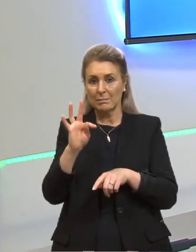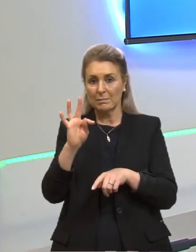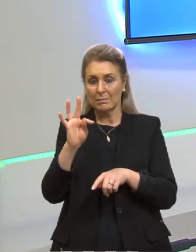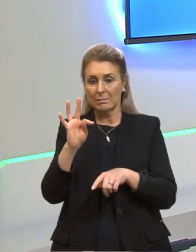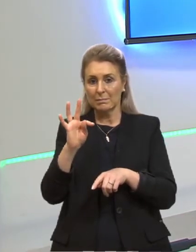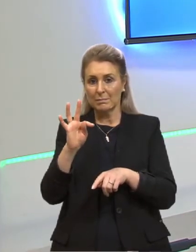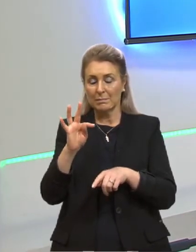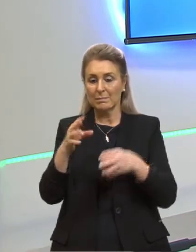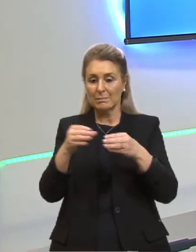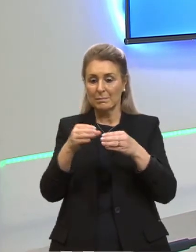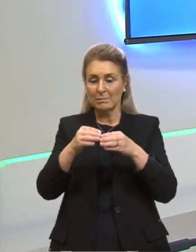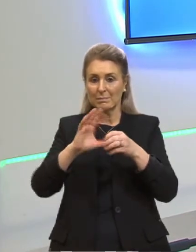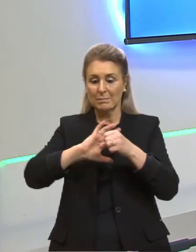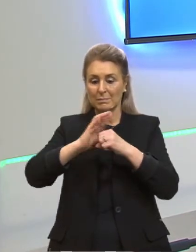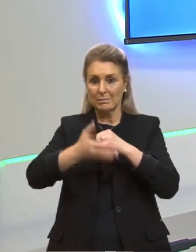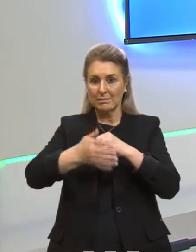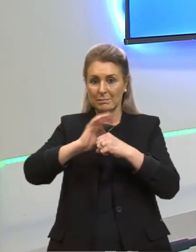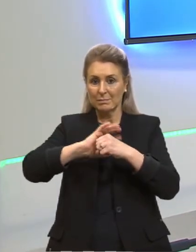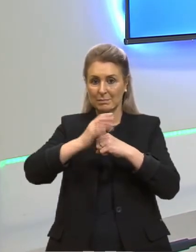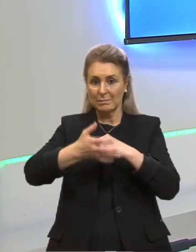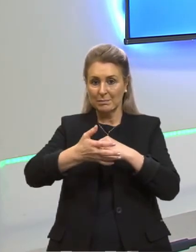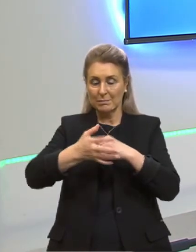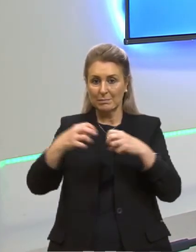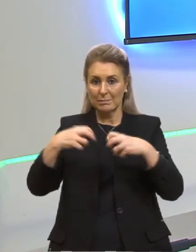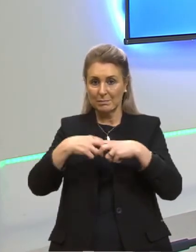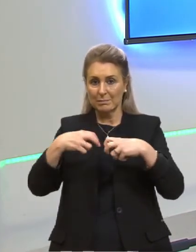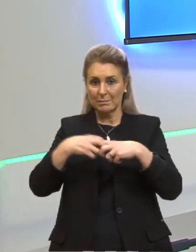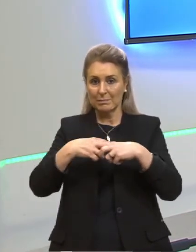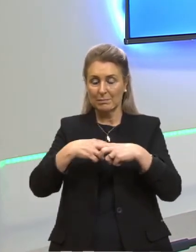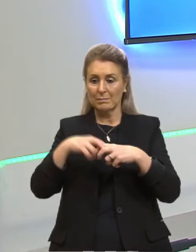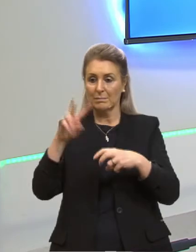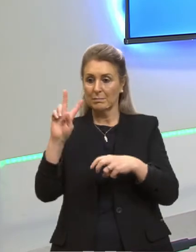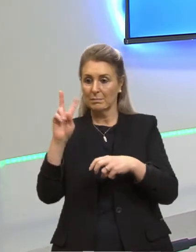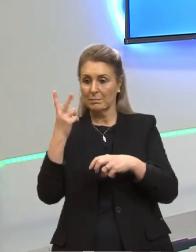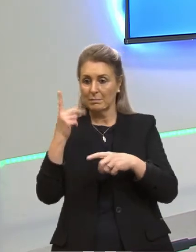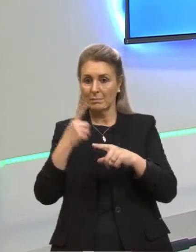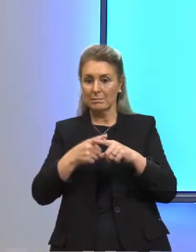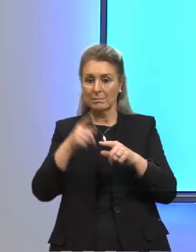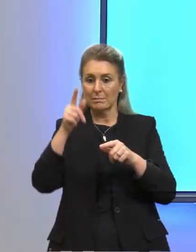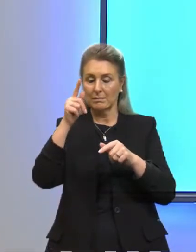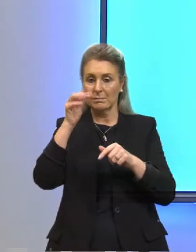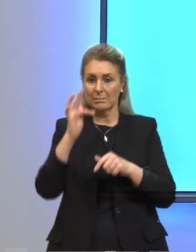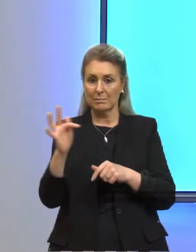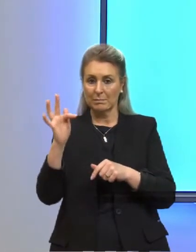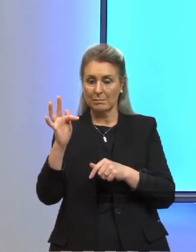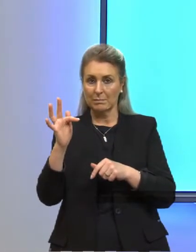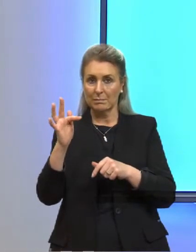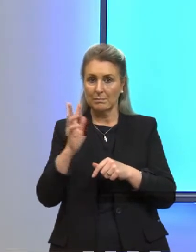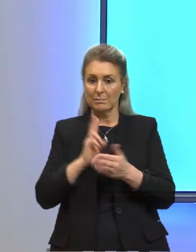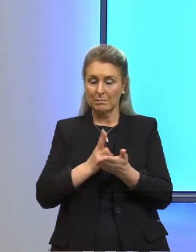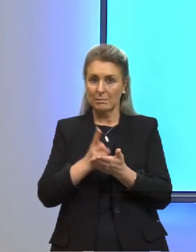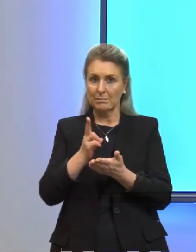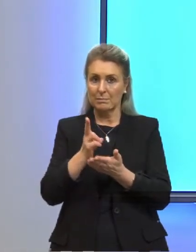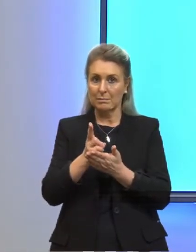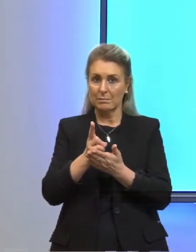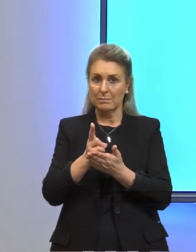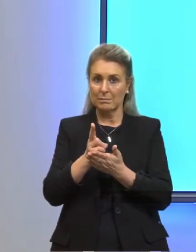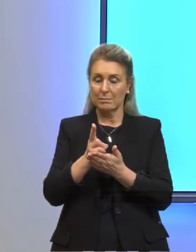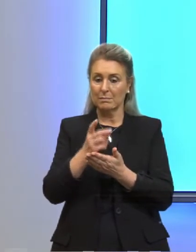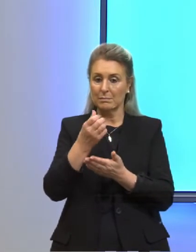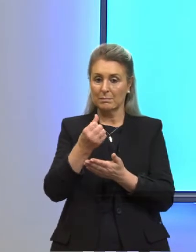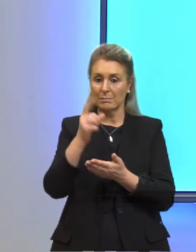E a fórmula que eu botei no quadro aqui, tal H vezes F, certo? A constante de Planck tem um valor, 6